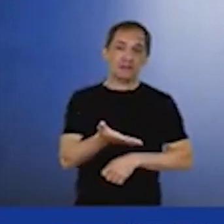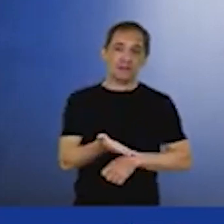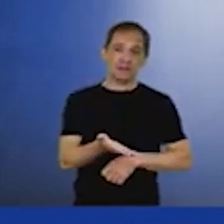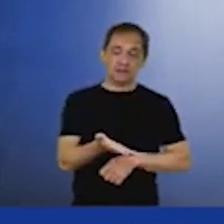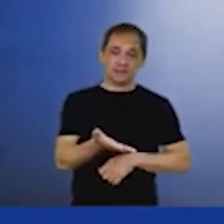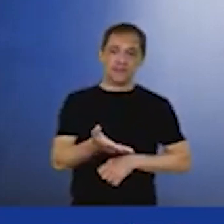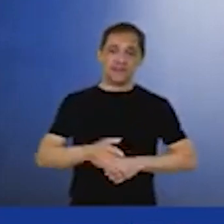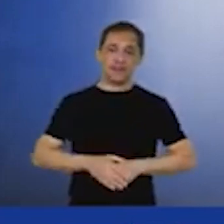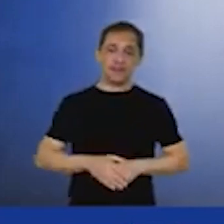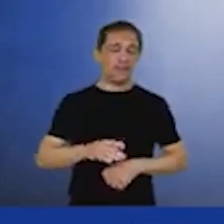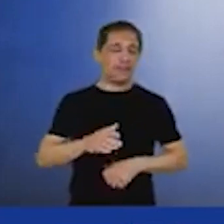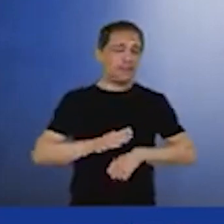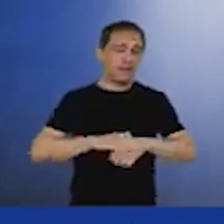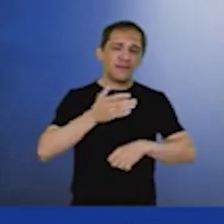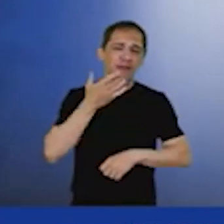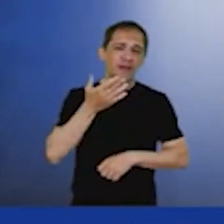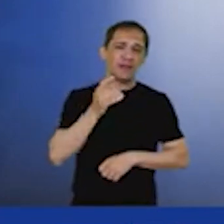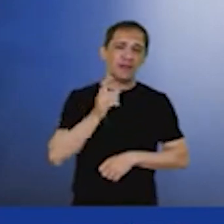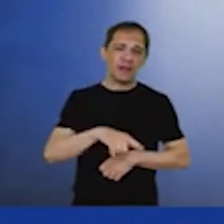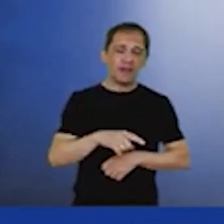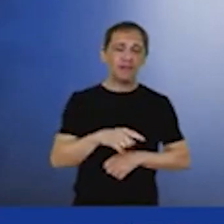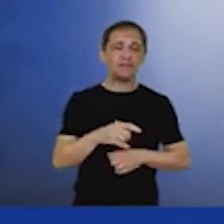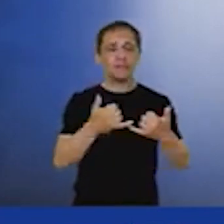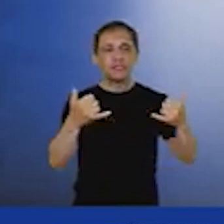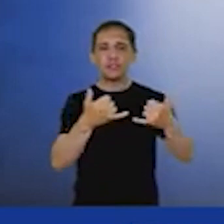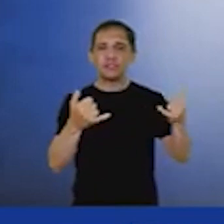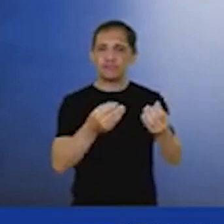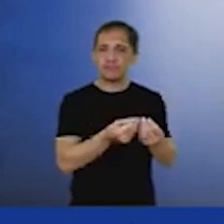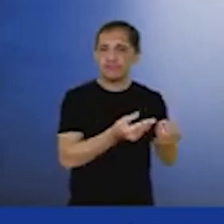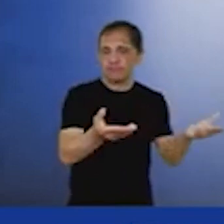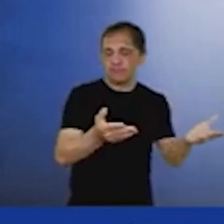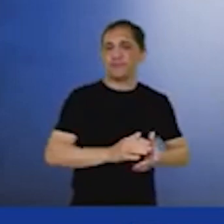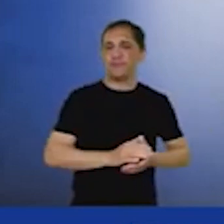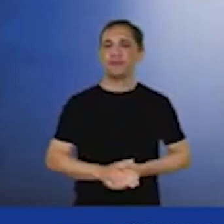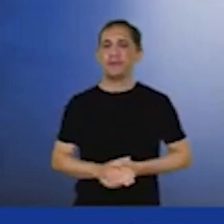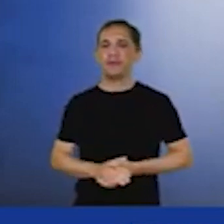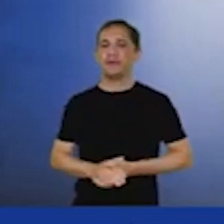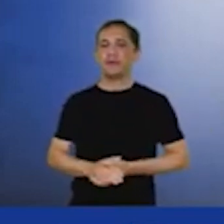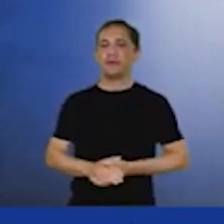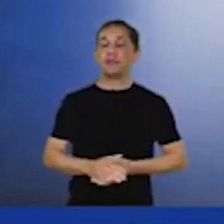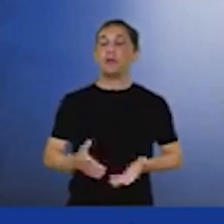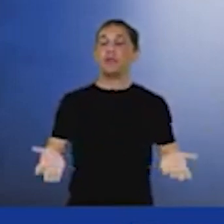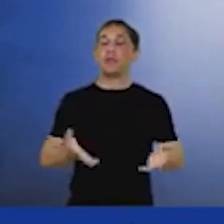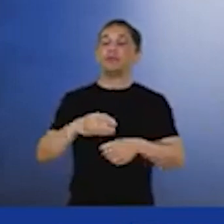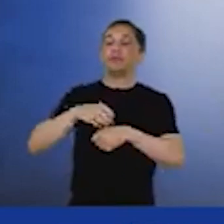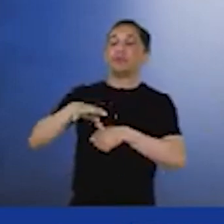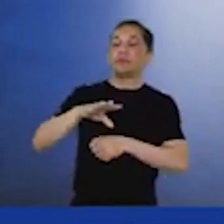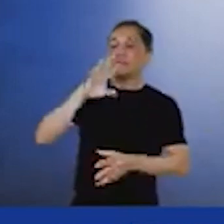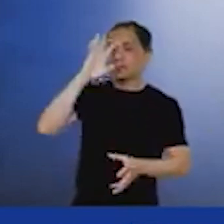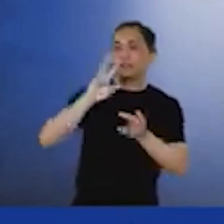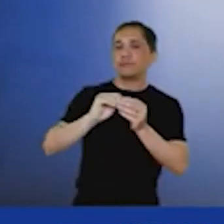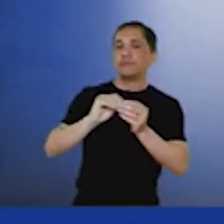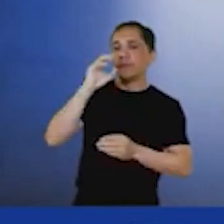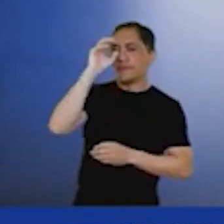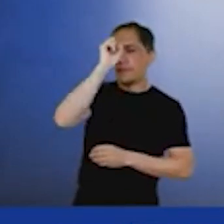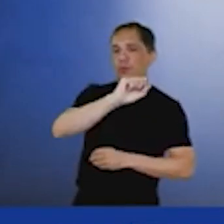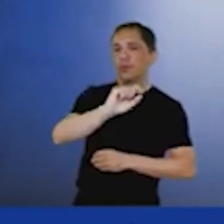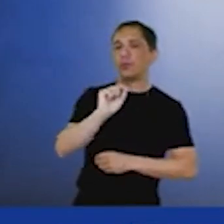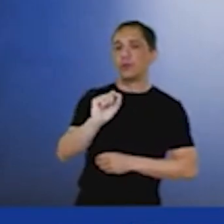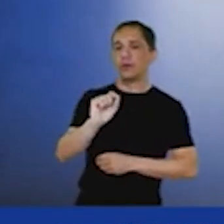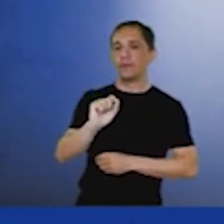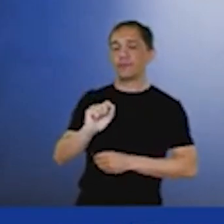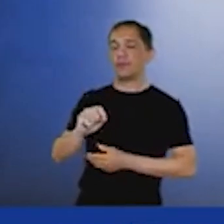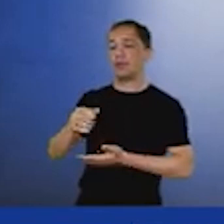energética é a mais fácil delas. Então, o recado que fica, né? É que a indústria geoligás está pronta para contribuir,